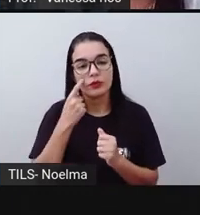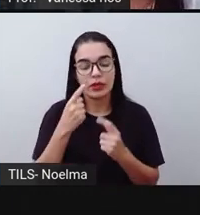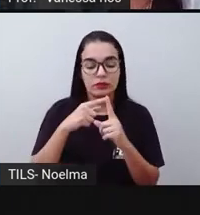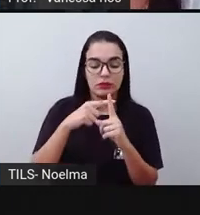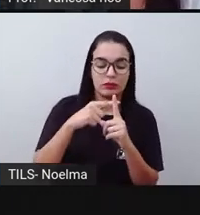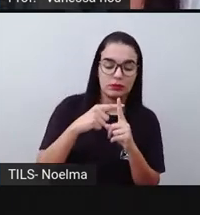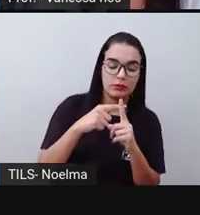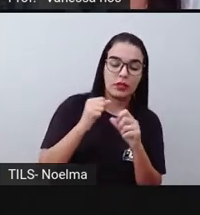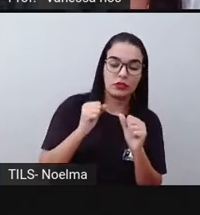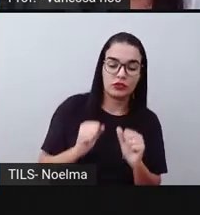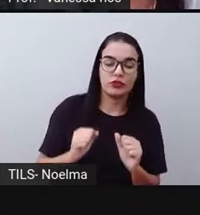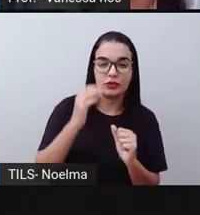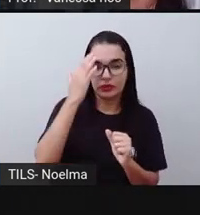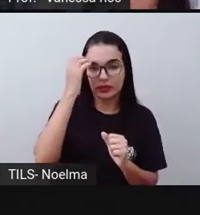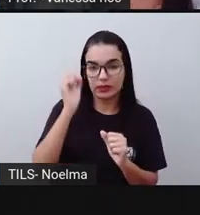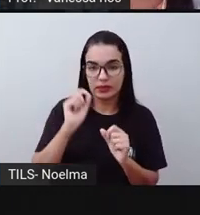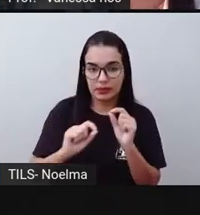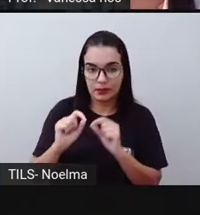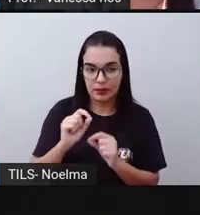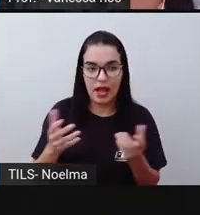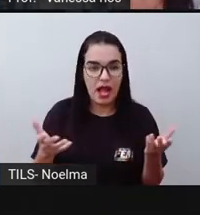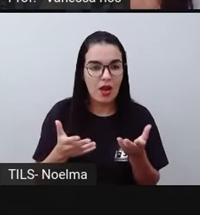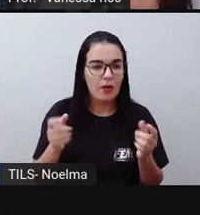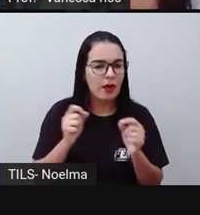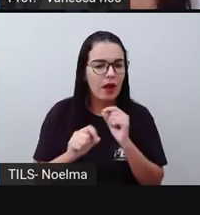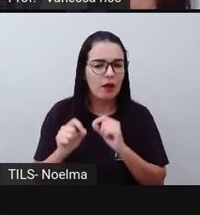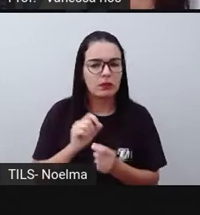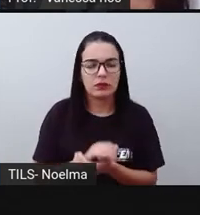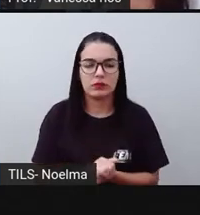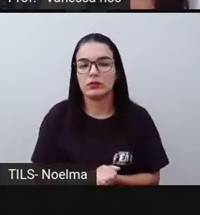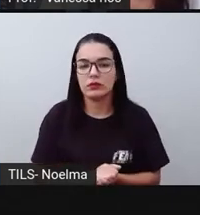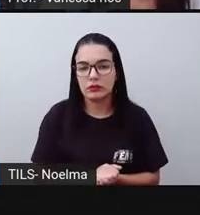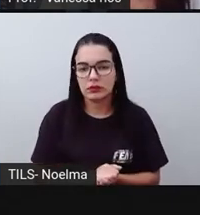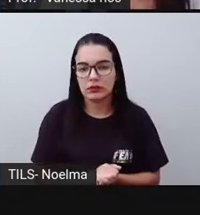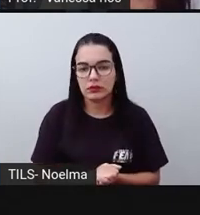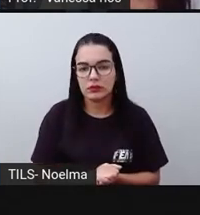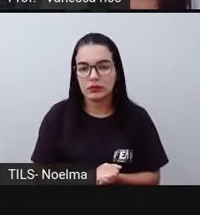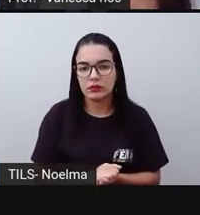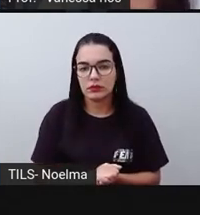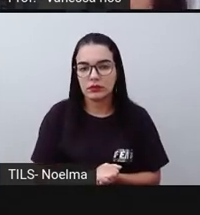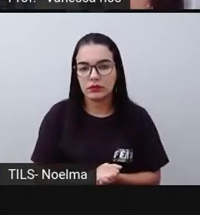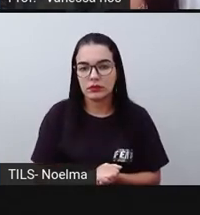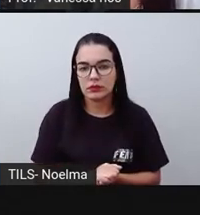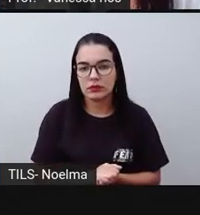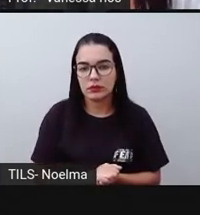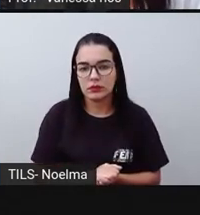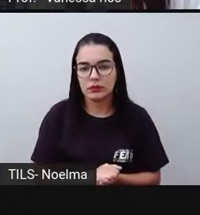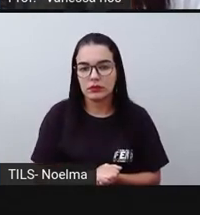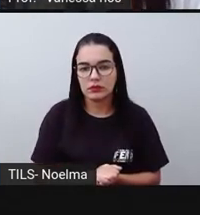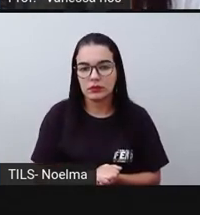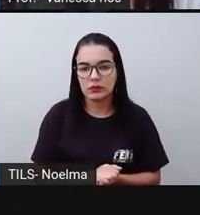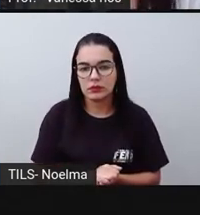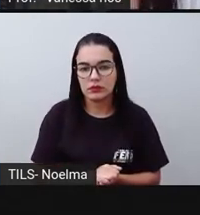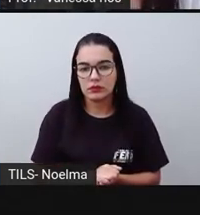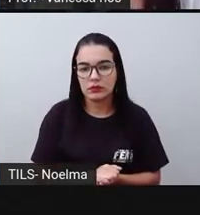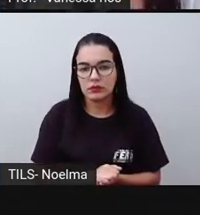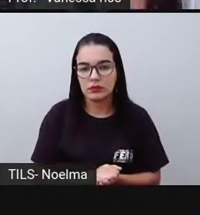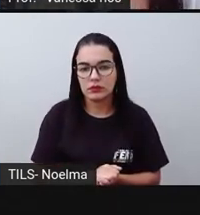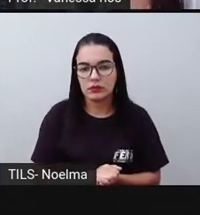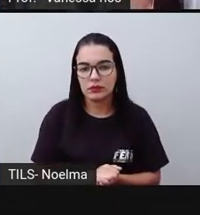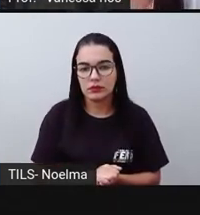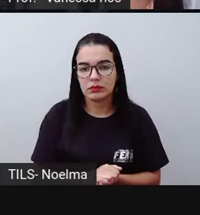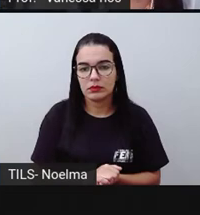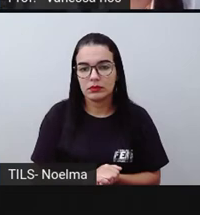no olhar, só na observação. Mas esse olhar, essa observação pode sim ser representada através